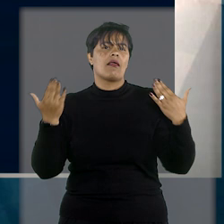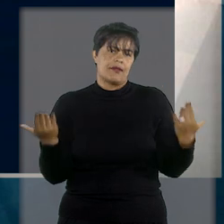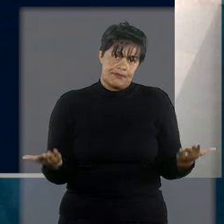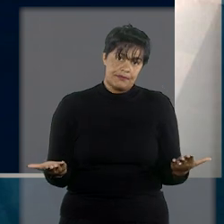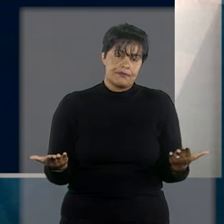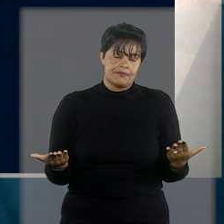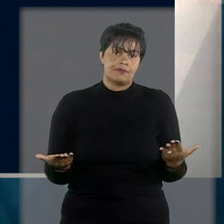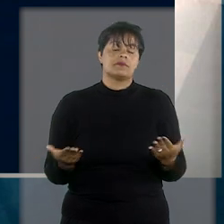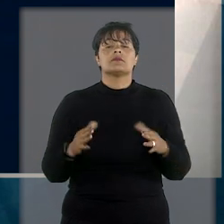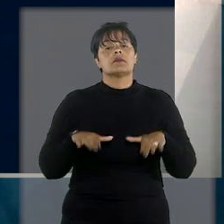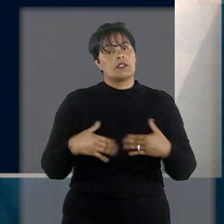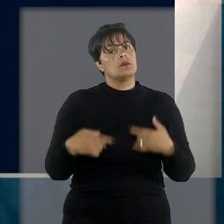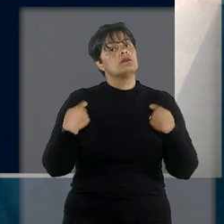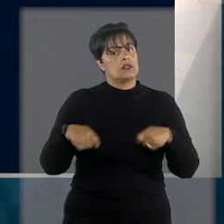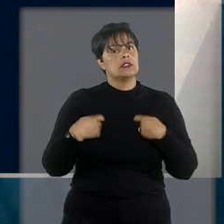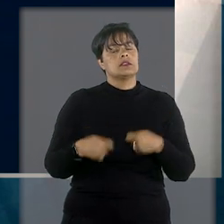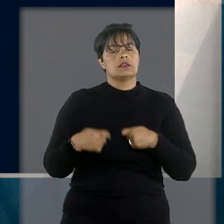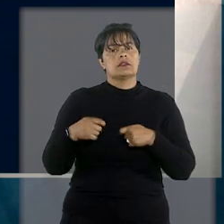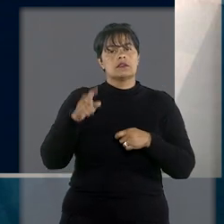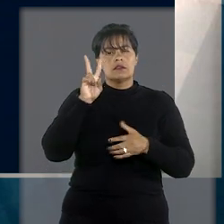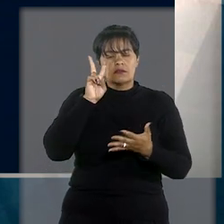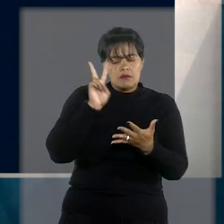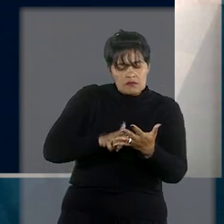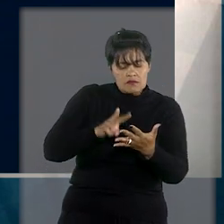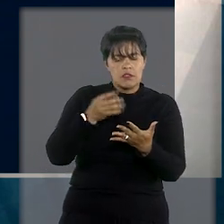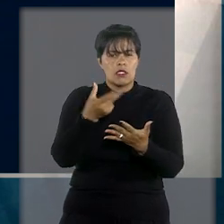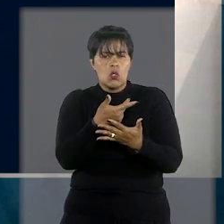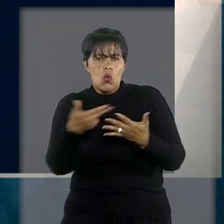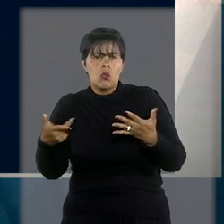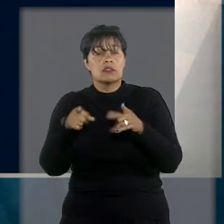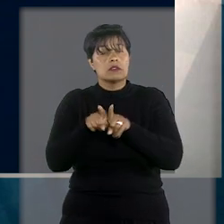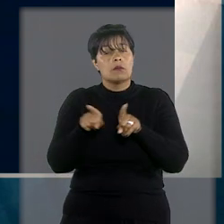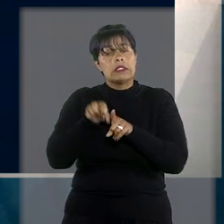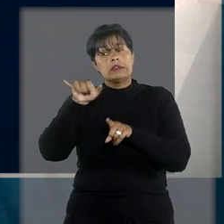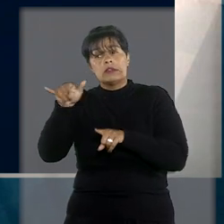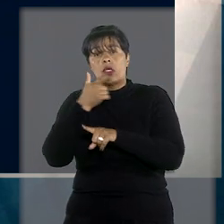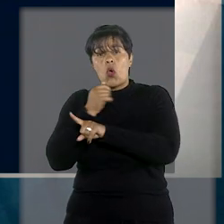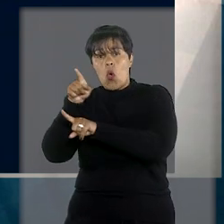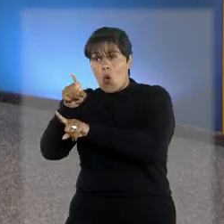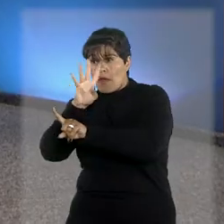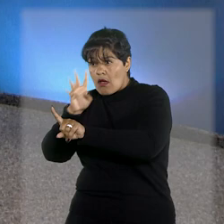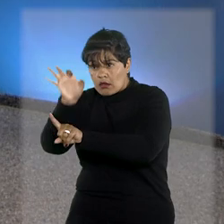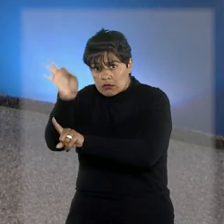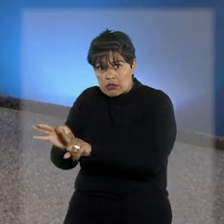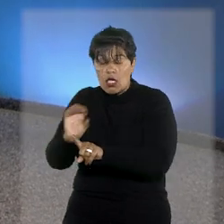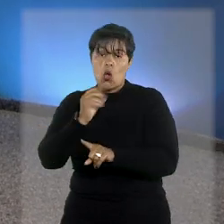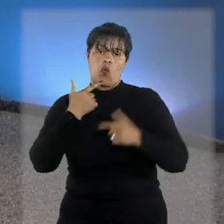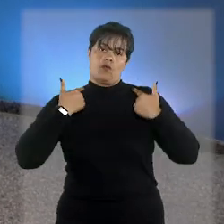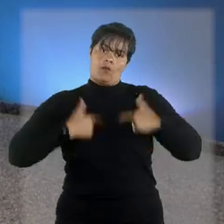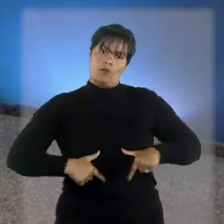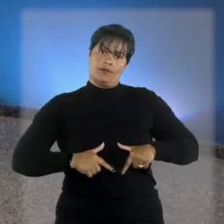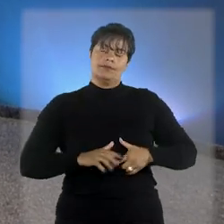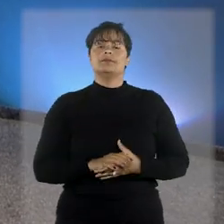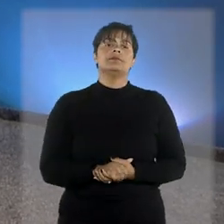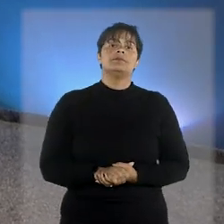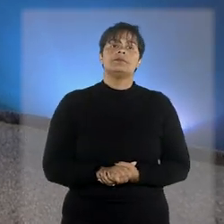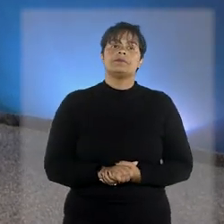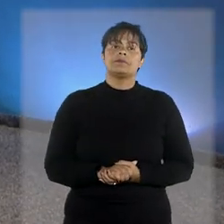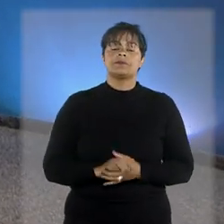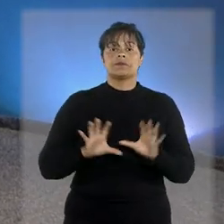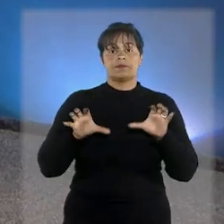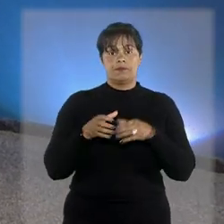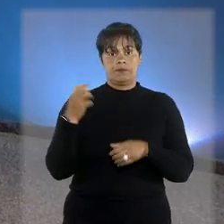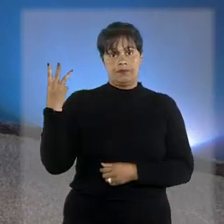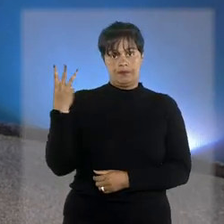tese acusatória ou até mesmo atestando-se a inocência do acusado. E a terceira turma considerou